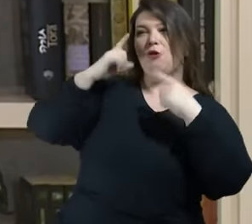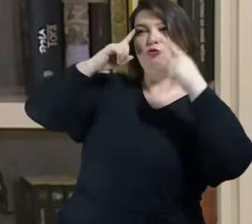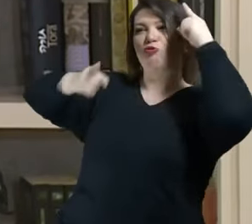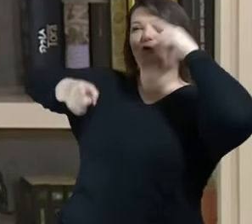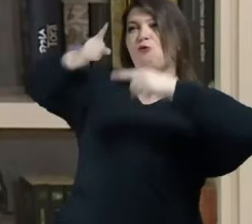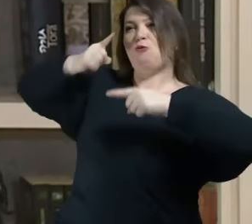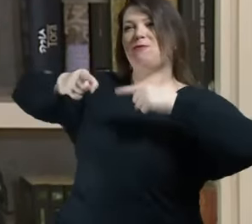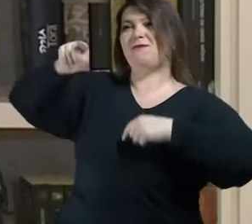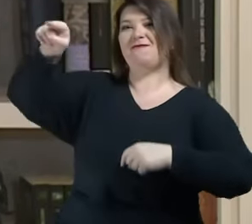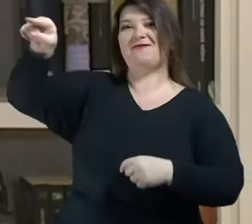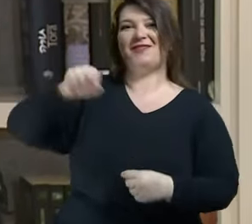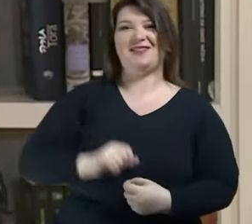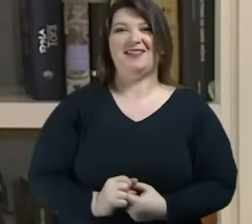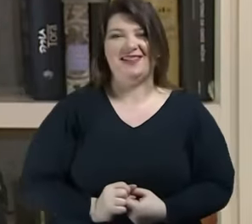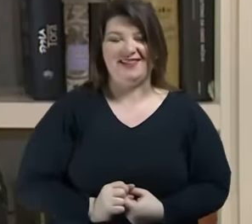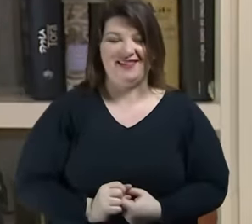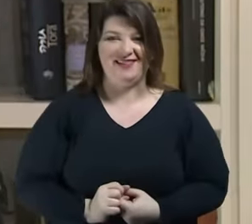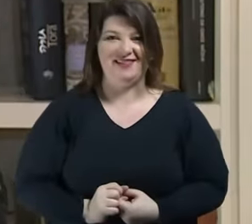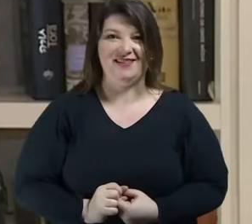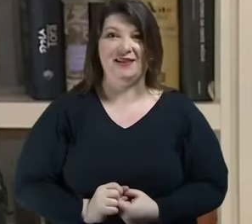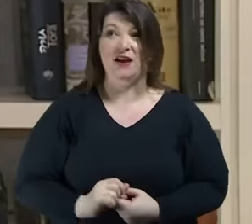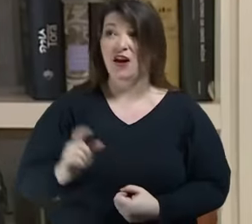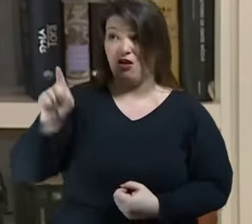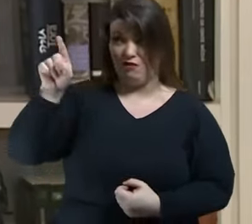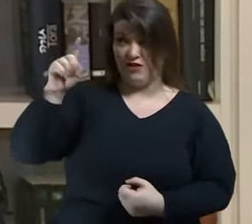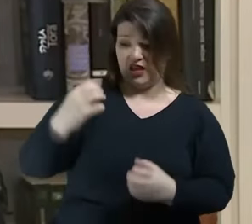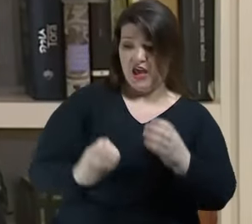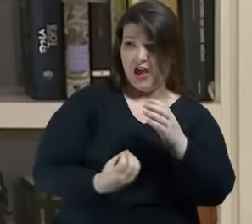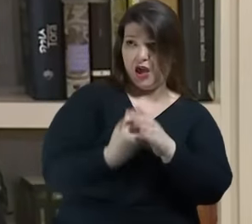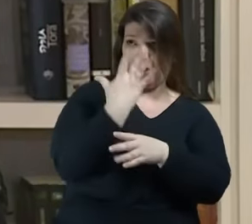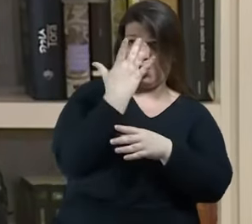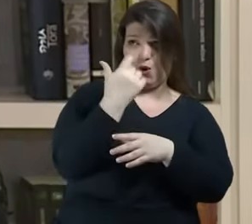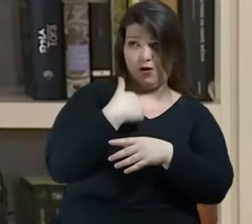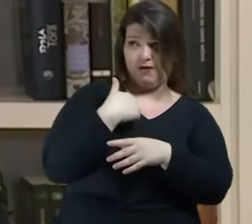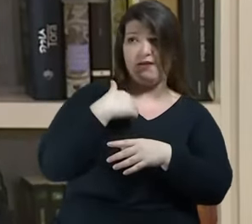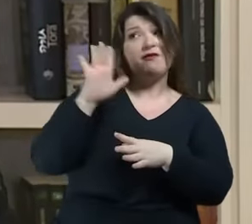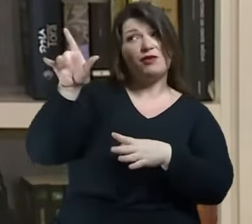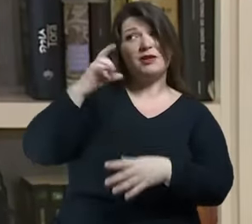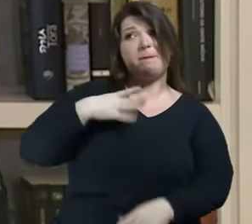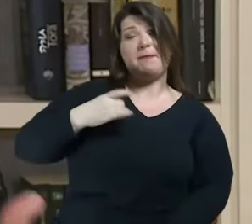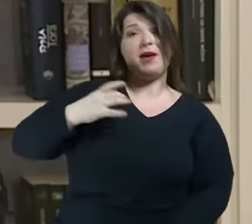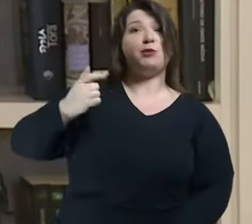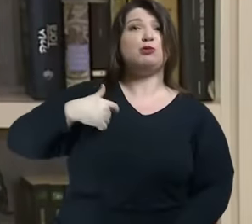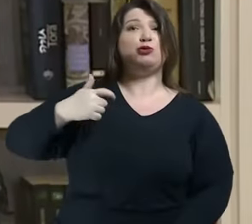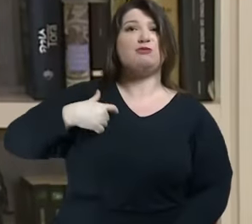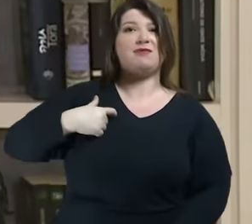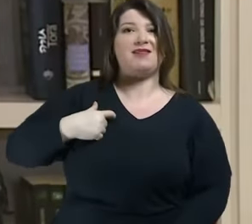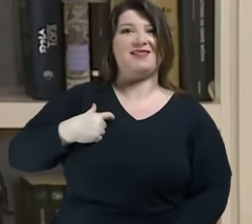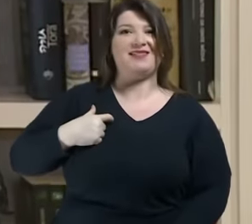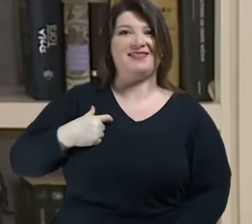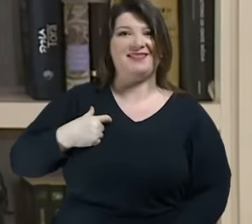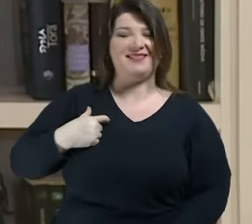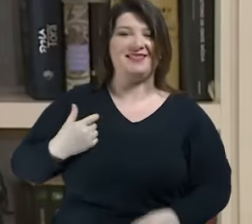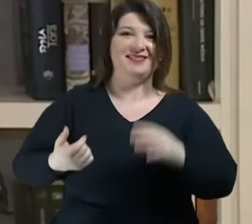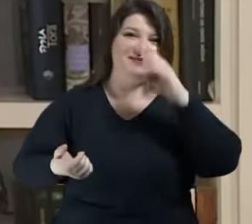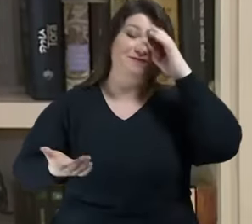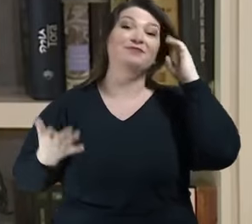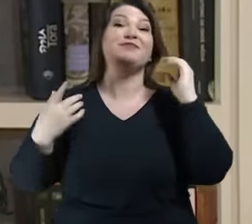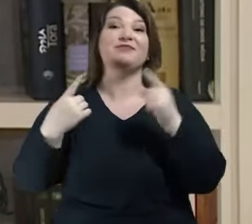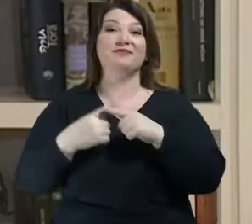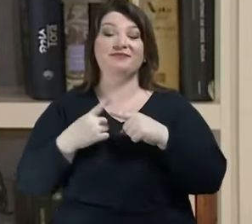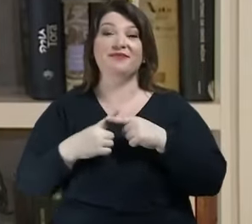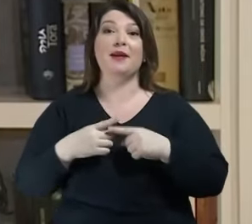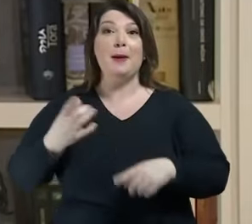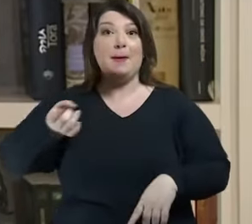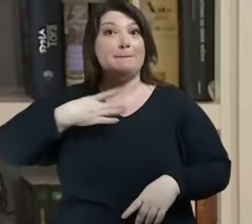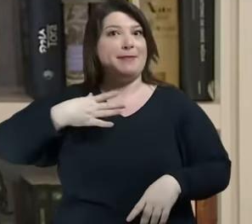me criou mas você tem medo de mim e esse medo te faz submeter-se a mim porque o medo é o grande elemento que faz todo mundo